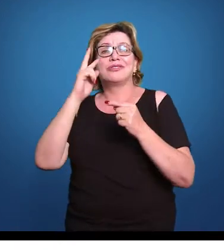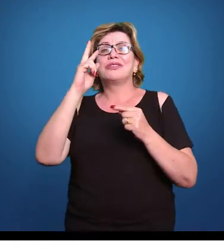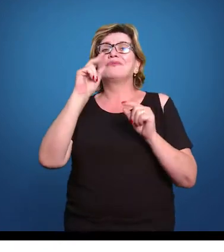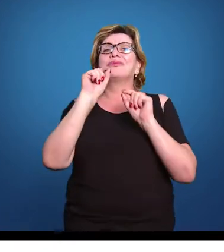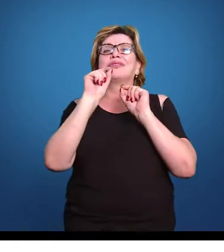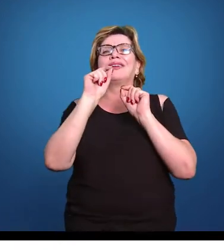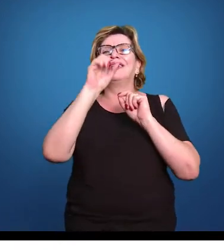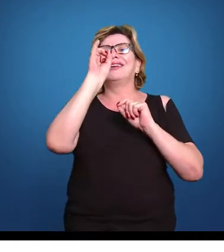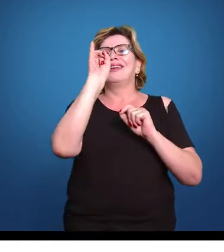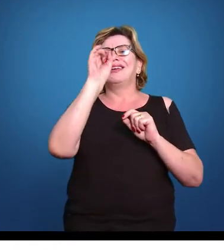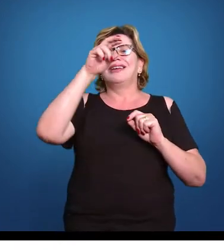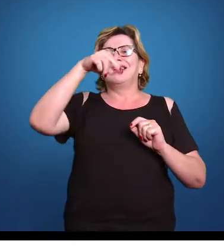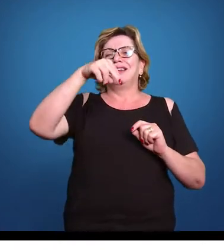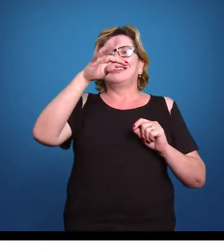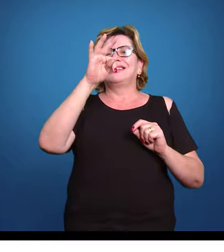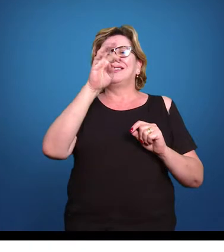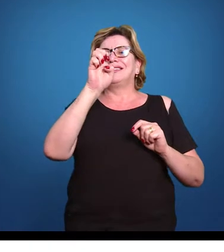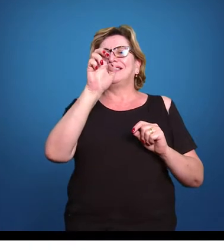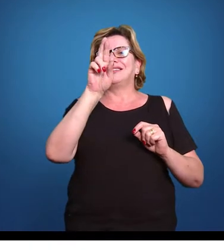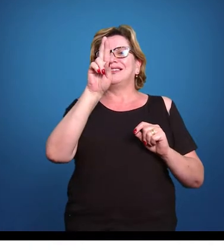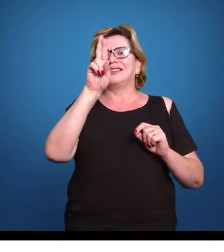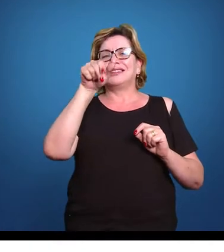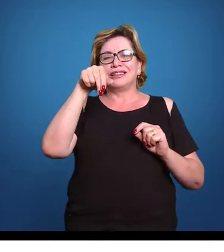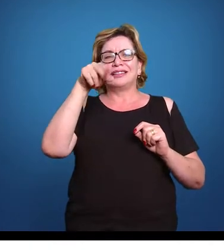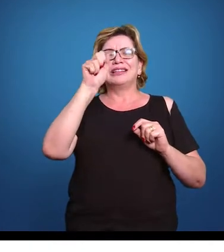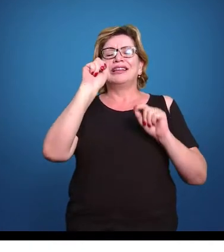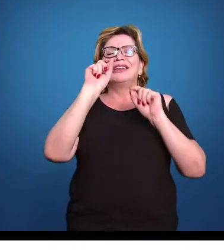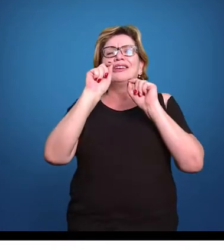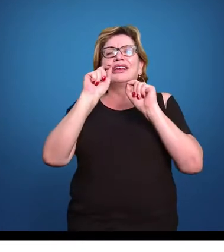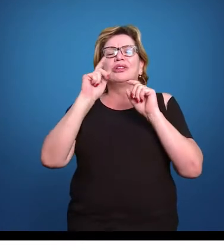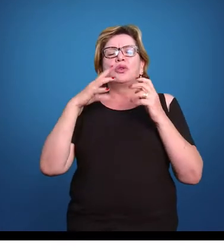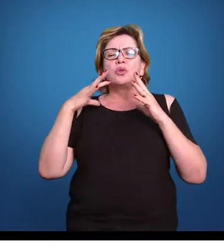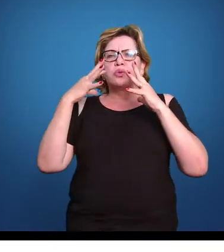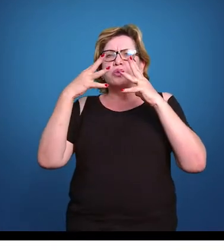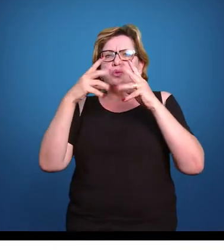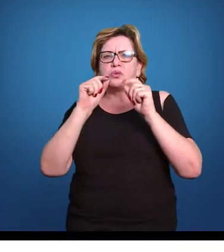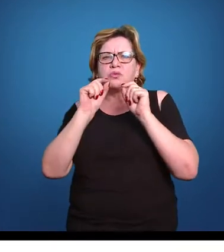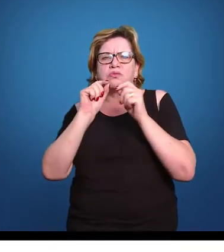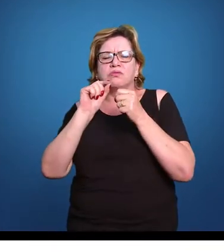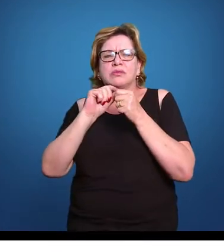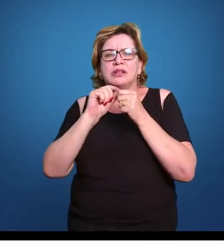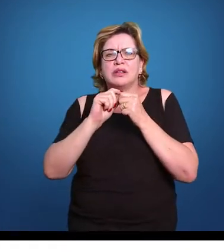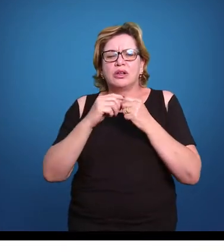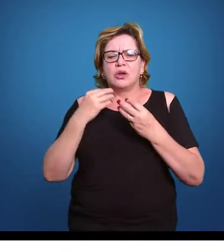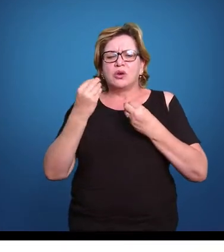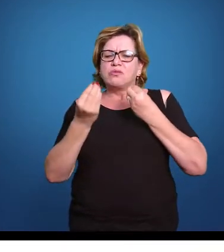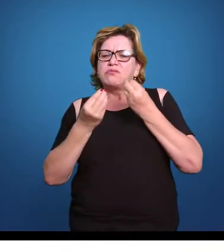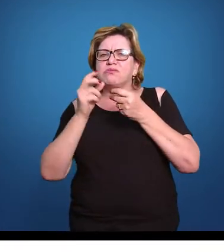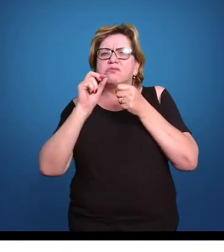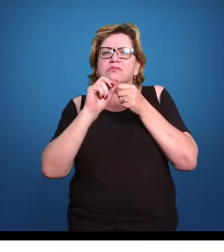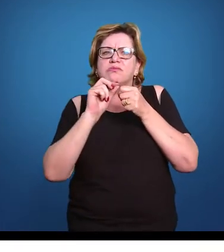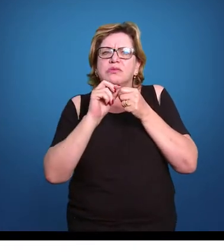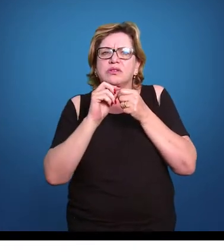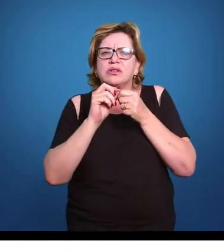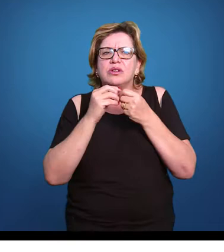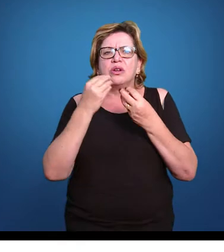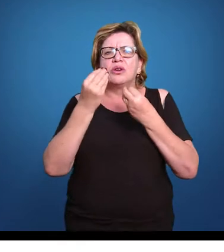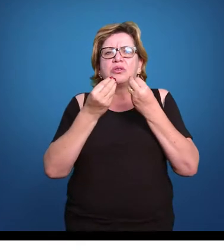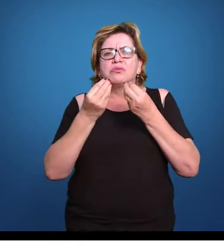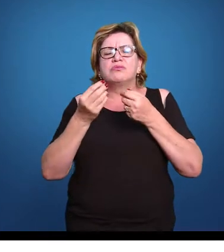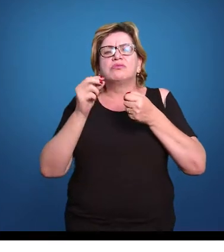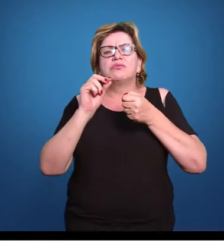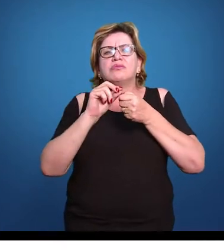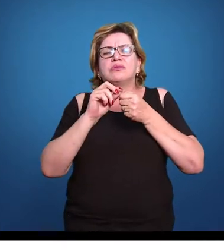todas as nossas possibilidades. Como que nós fabricamos, como que nós produzimos, como que nós